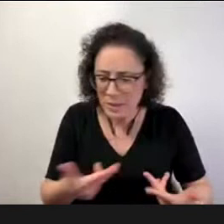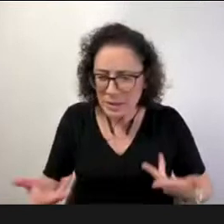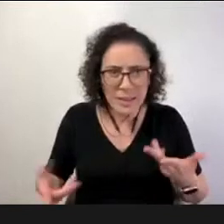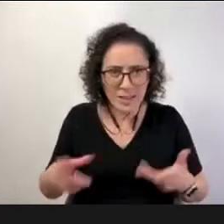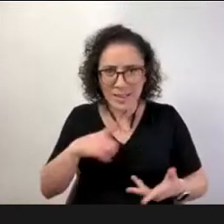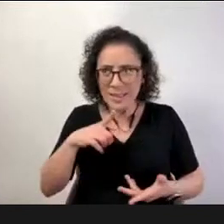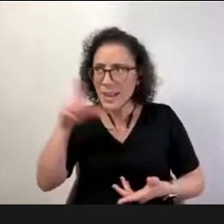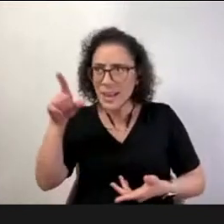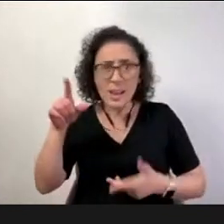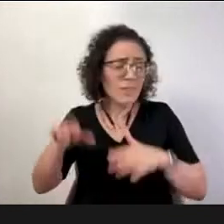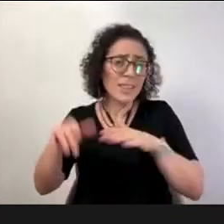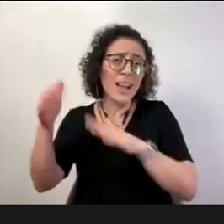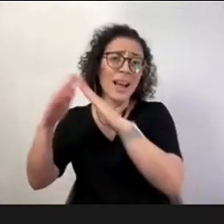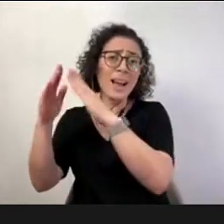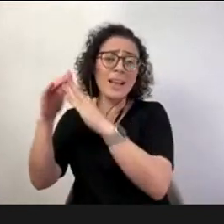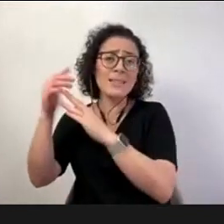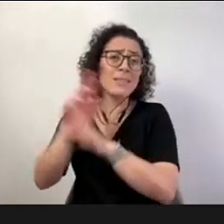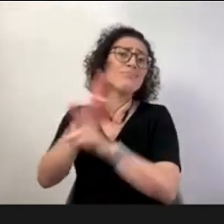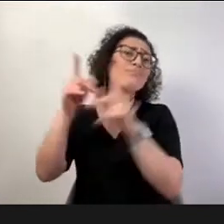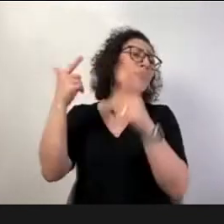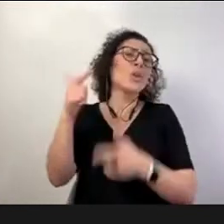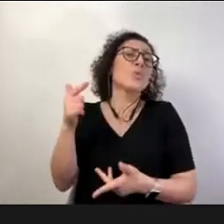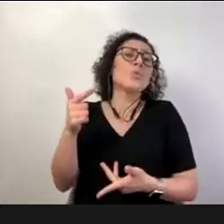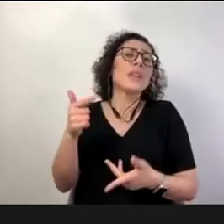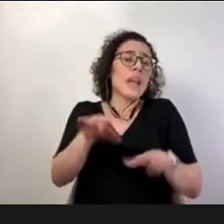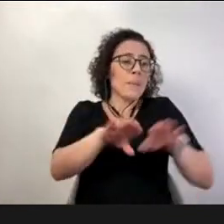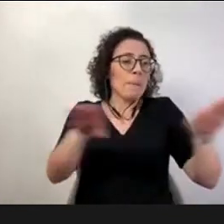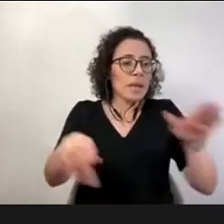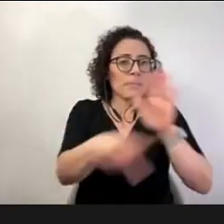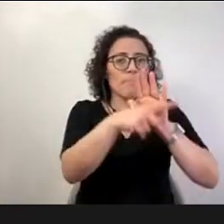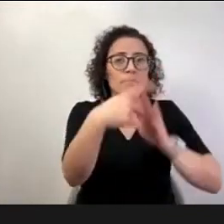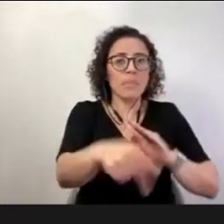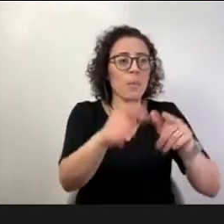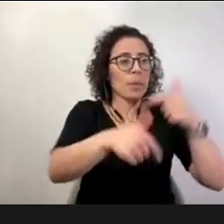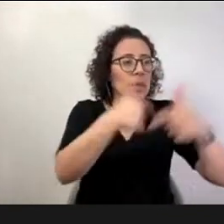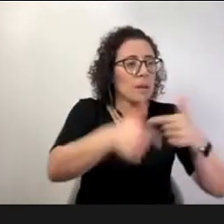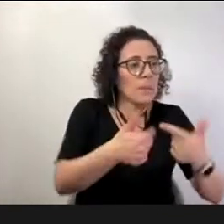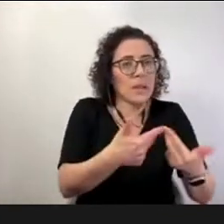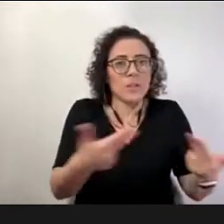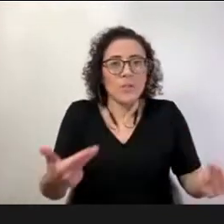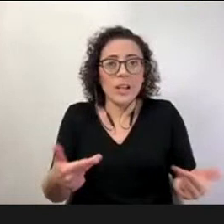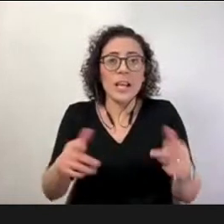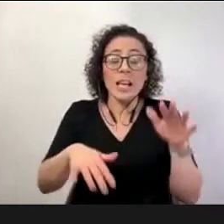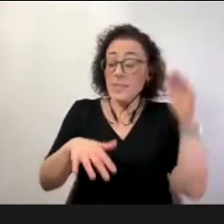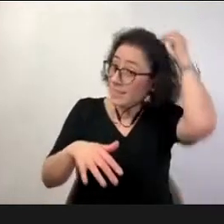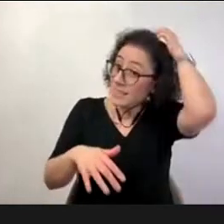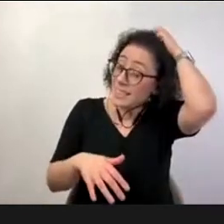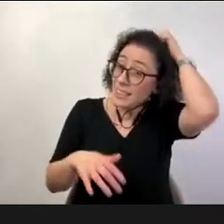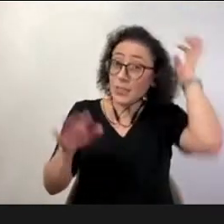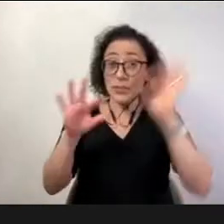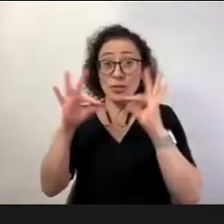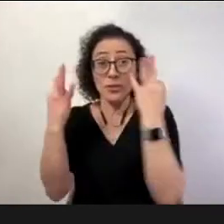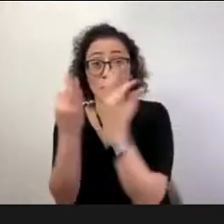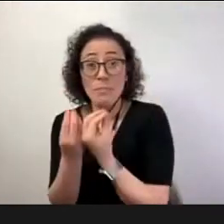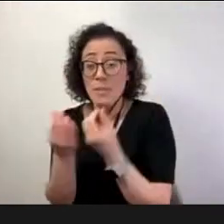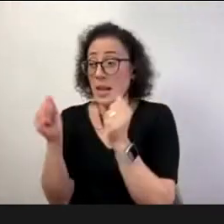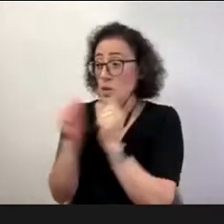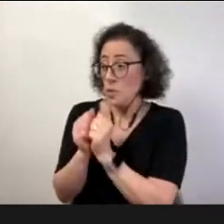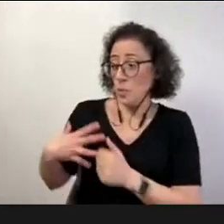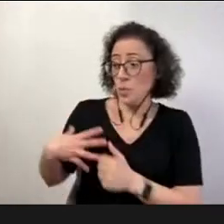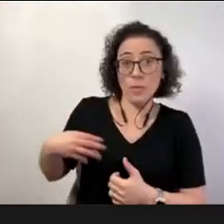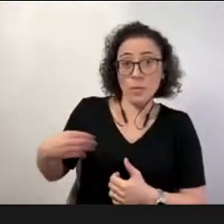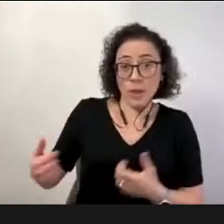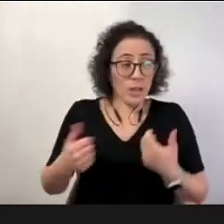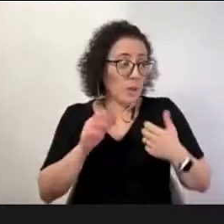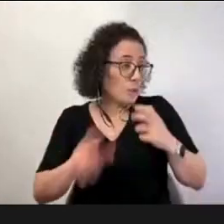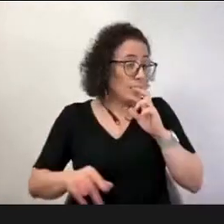professor tinha um olhar direto para o aluno com todas essas dificuldades familiares ergonômicas tecnológicas e a gente precisava tomar